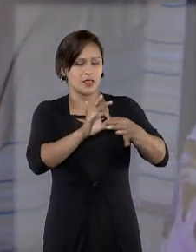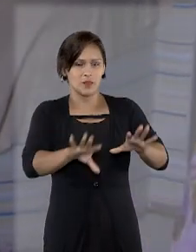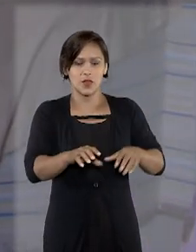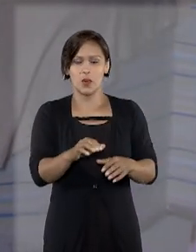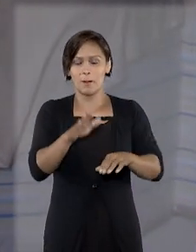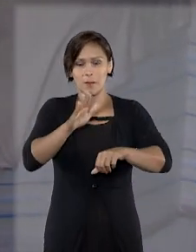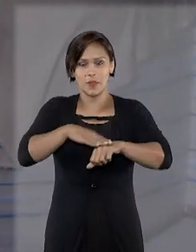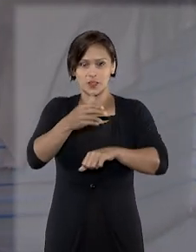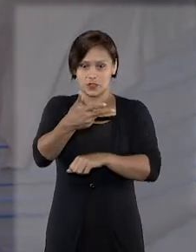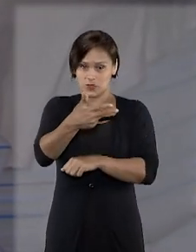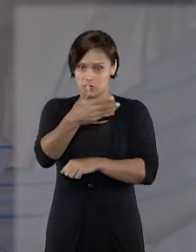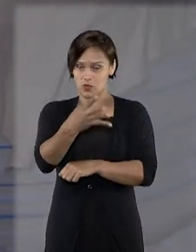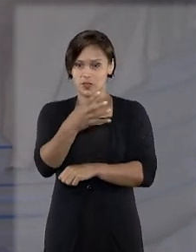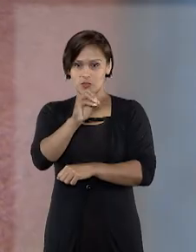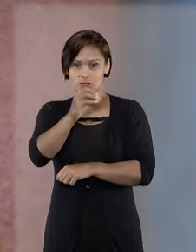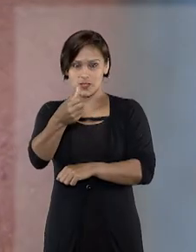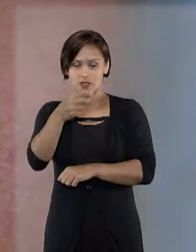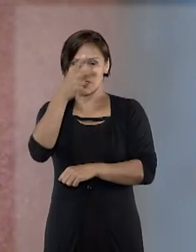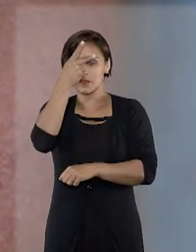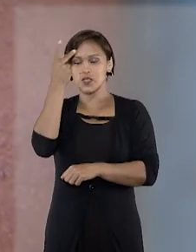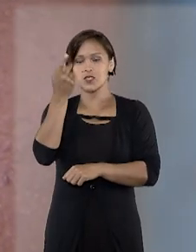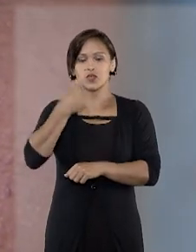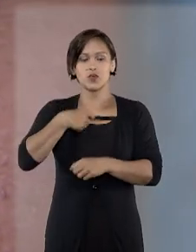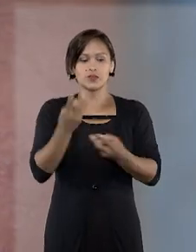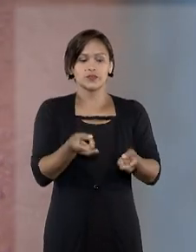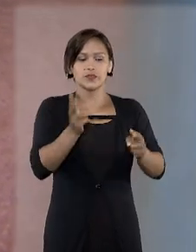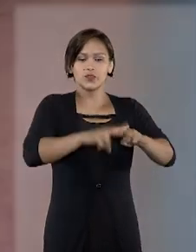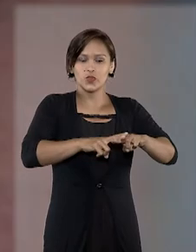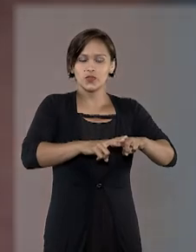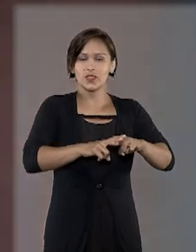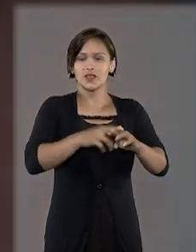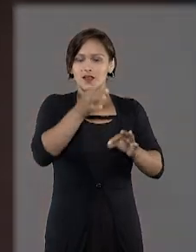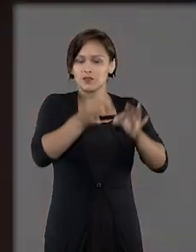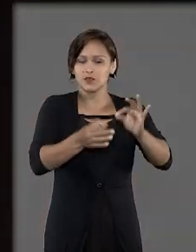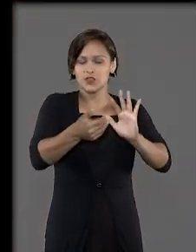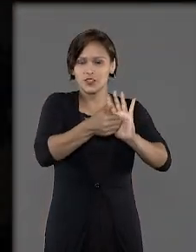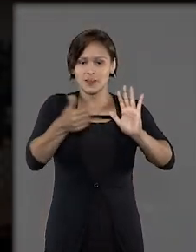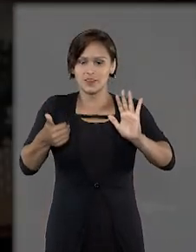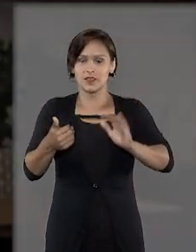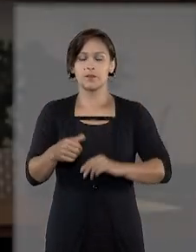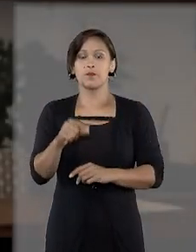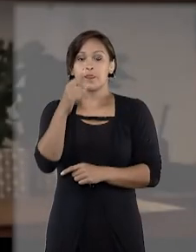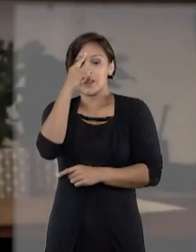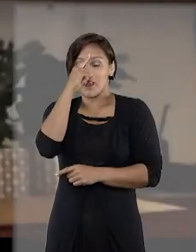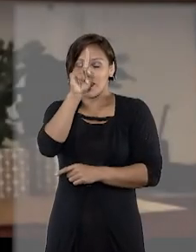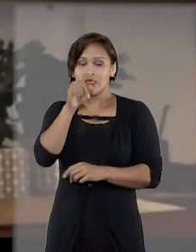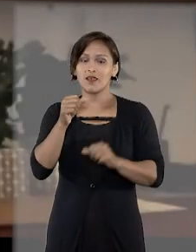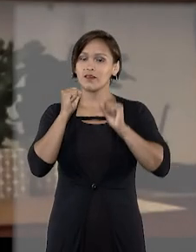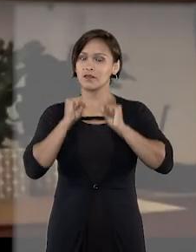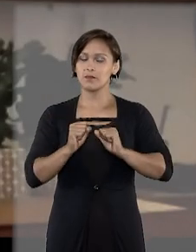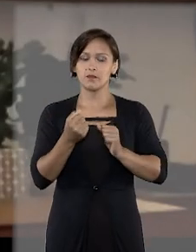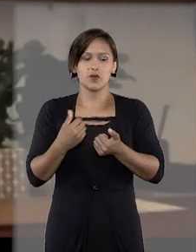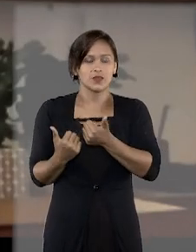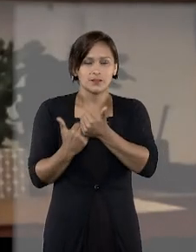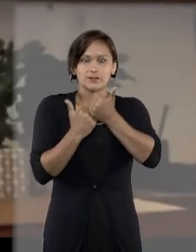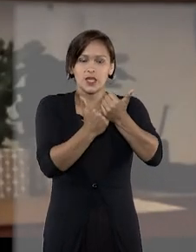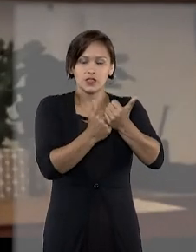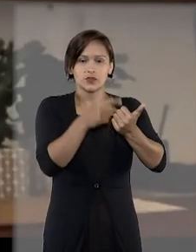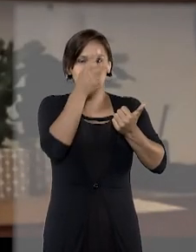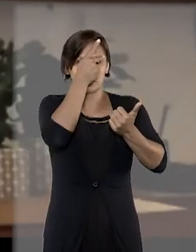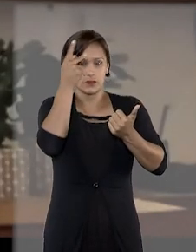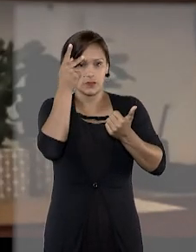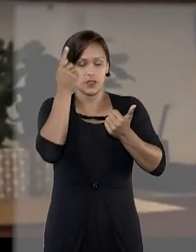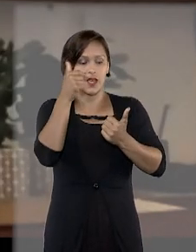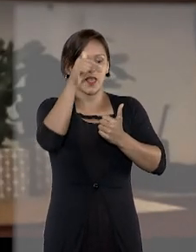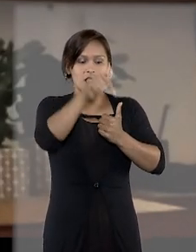mais de 400 pessoas condenadas injustamente. A ideia é que a gente possa ajudar essas